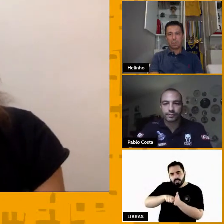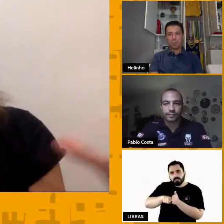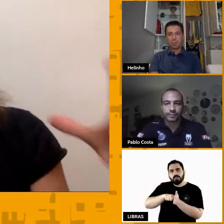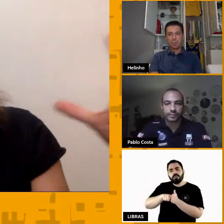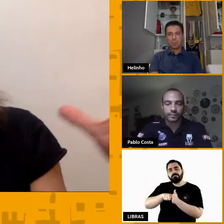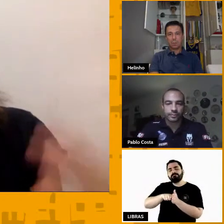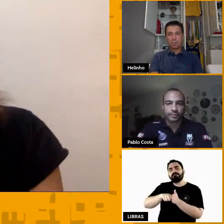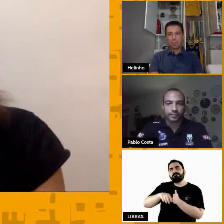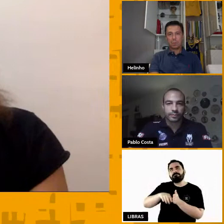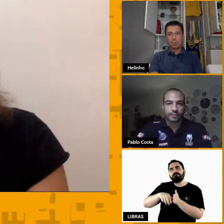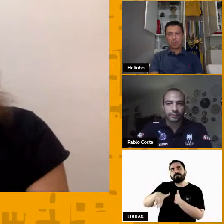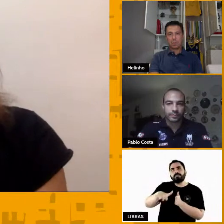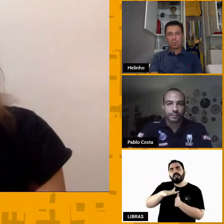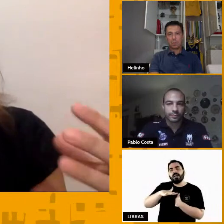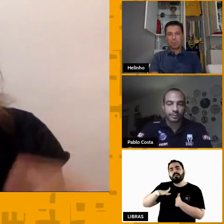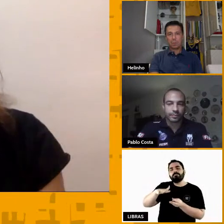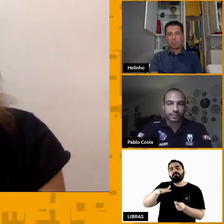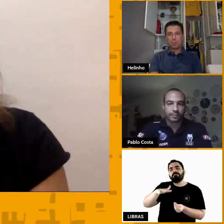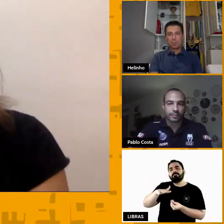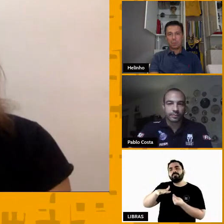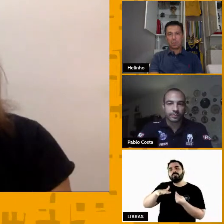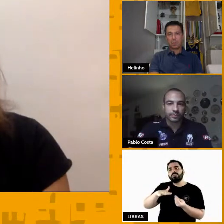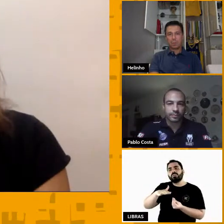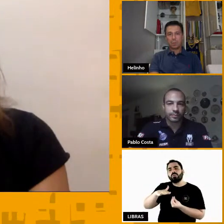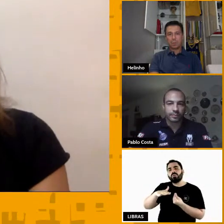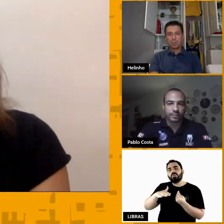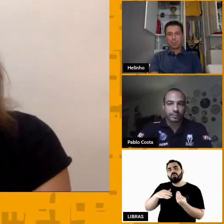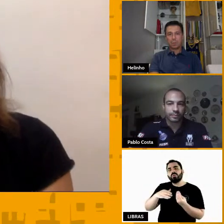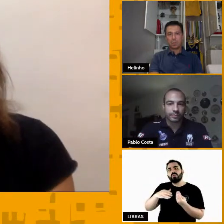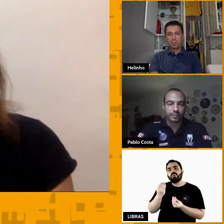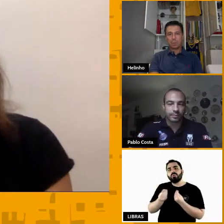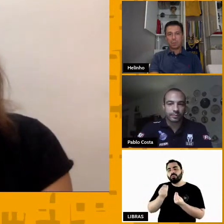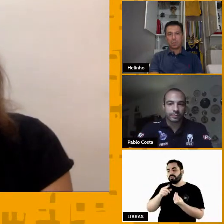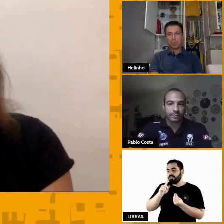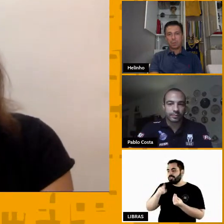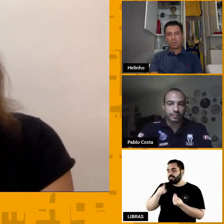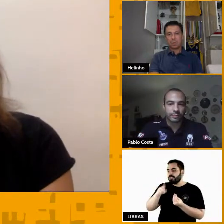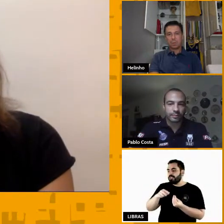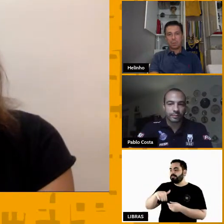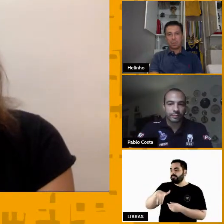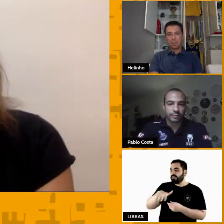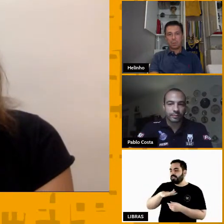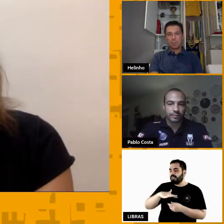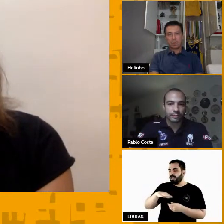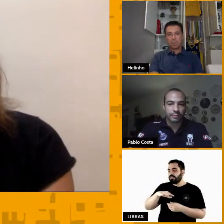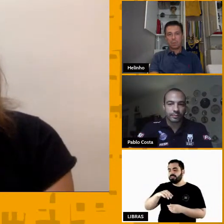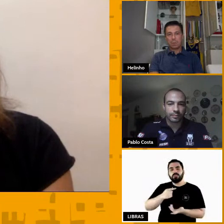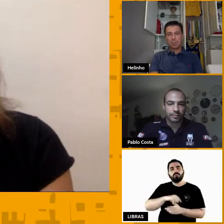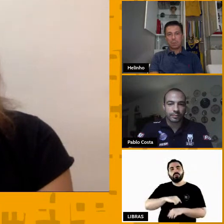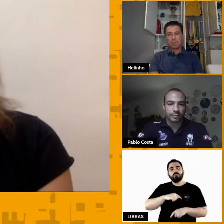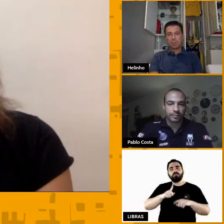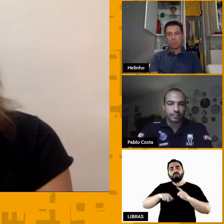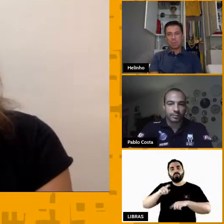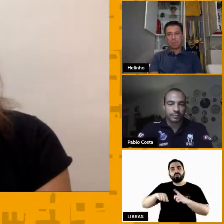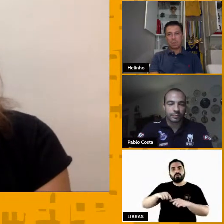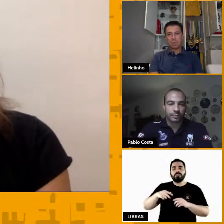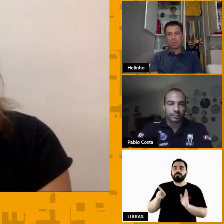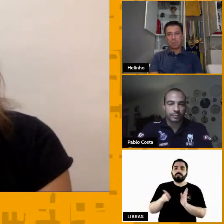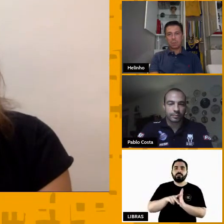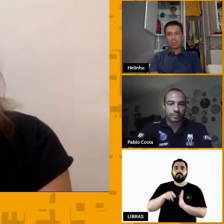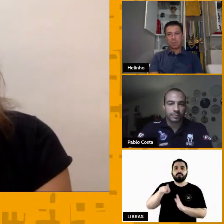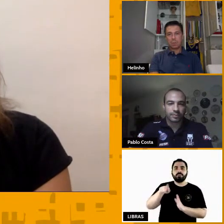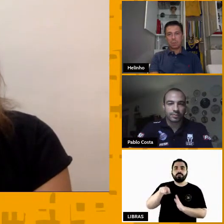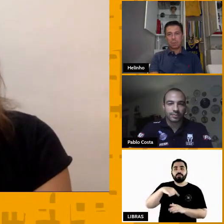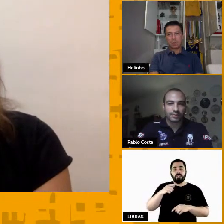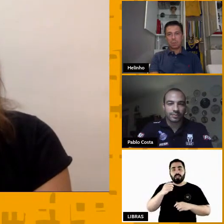dimensão educativa do esporte, em todos os seus âmbitos. E, enfim, aí queria